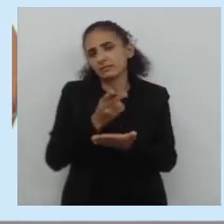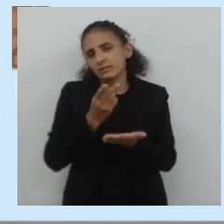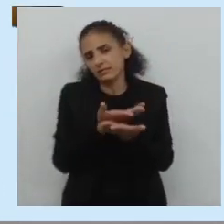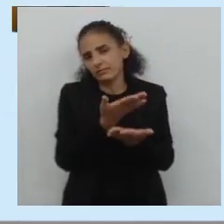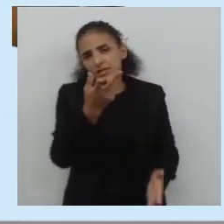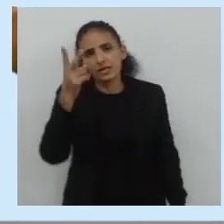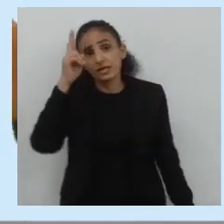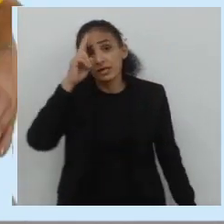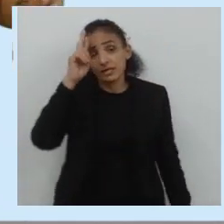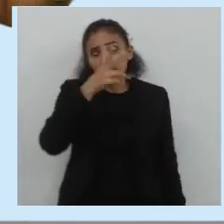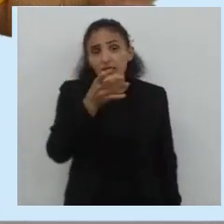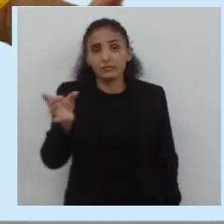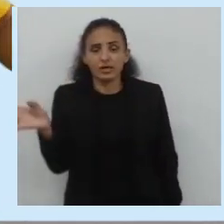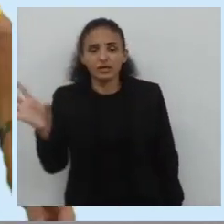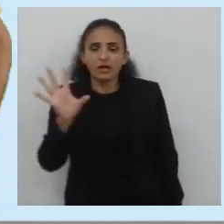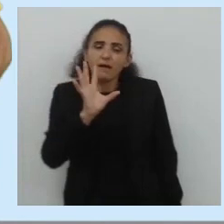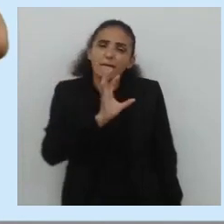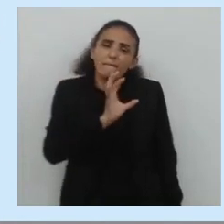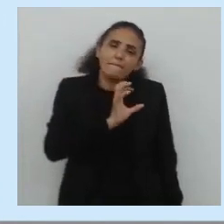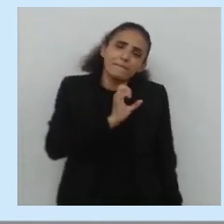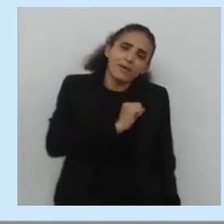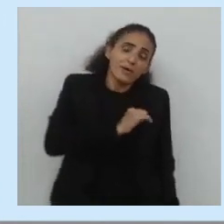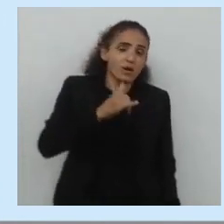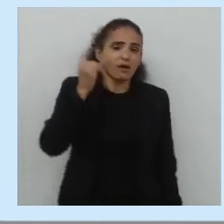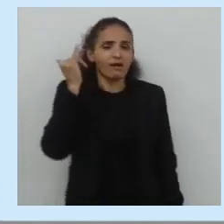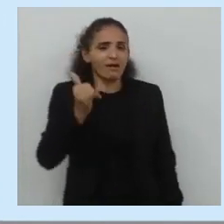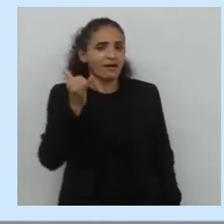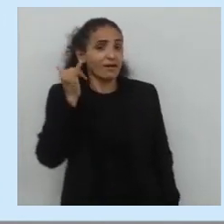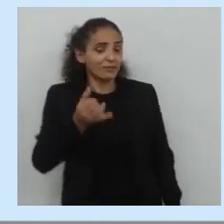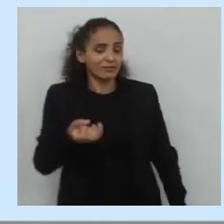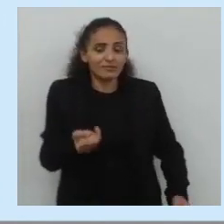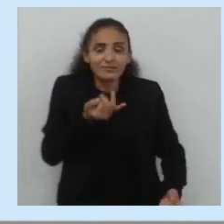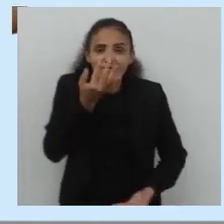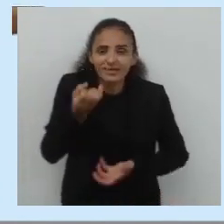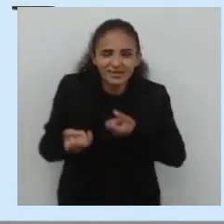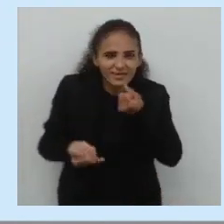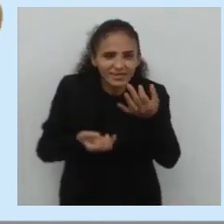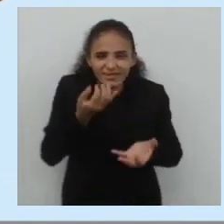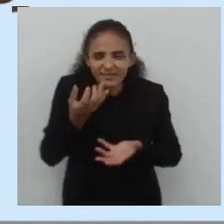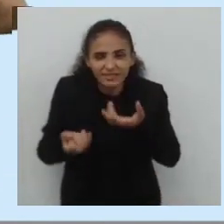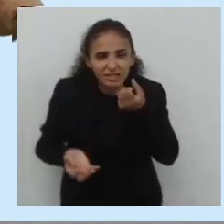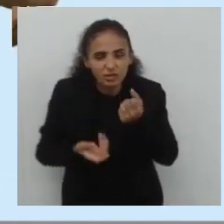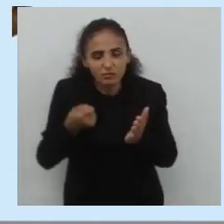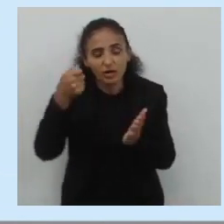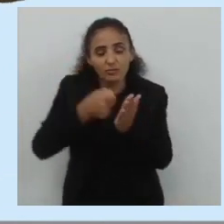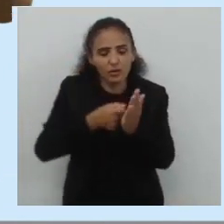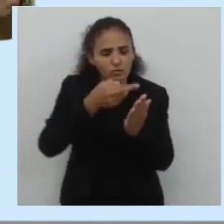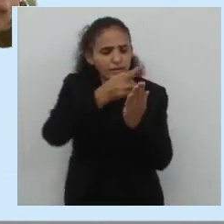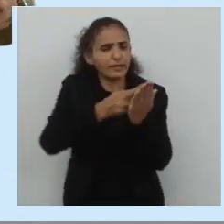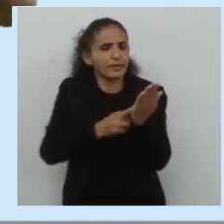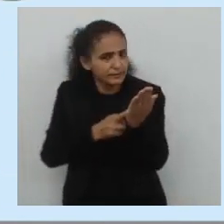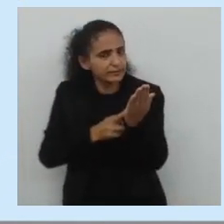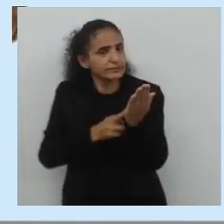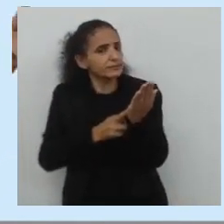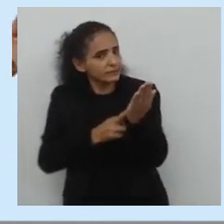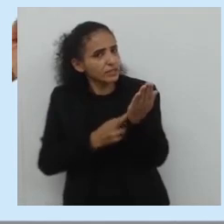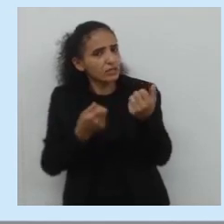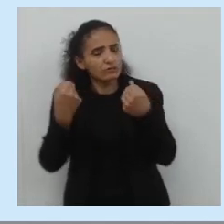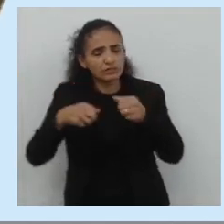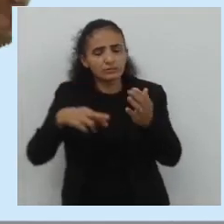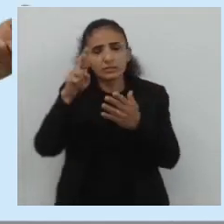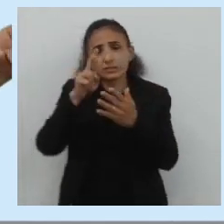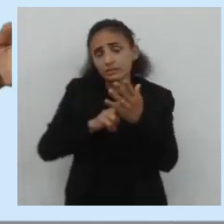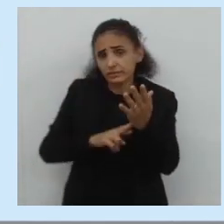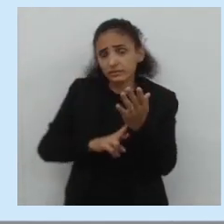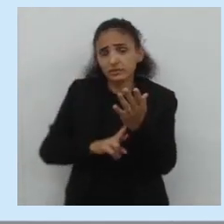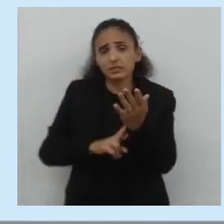certo? Lembrar que eu posso escrever um romance, um conto, um poema, uma dissertação escolar, uma dissertação